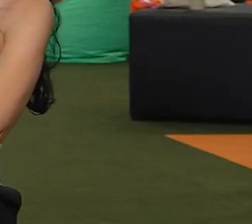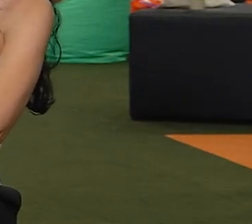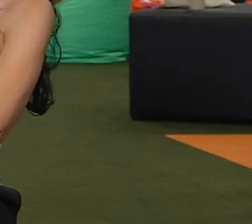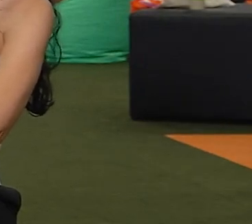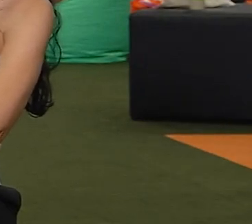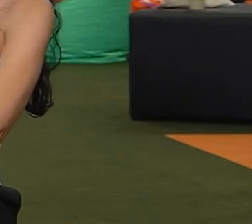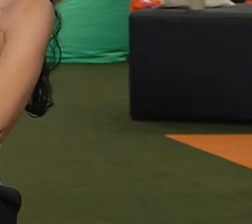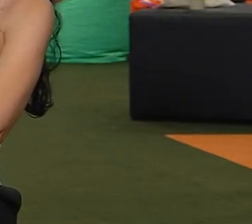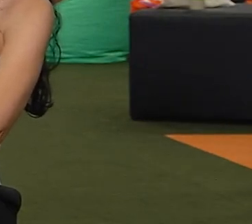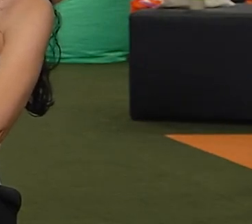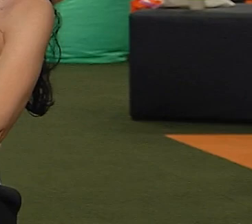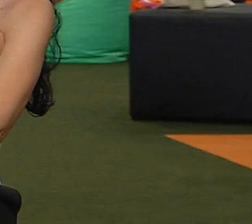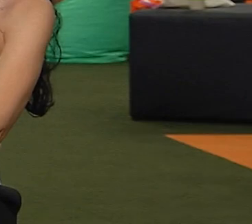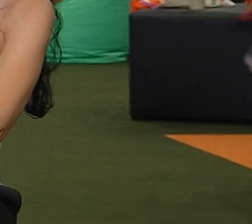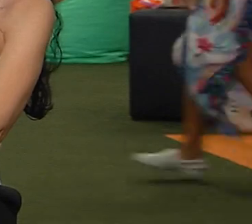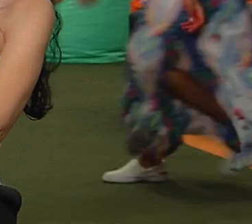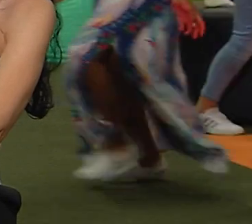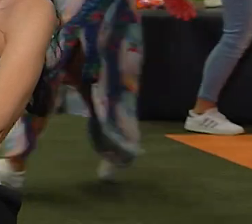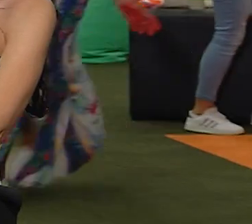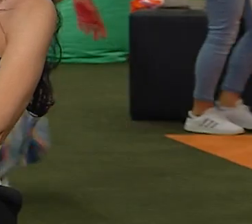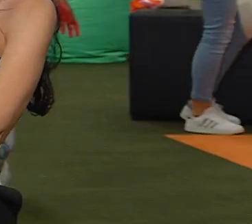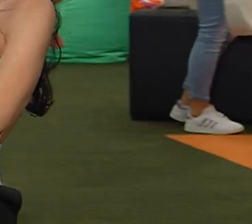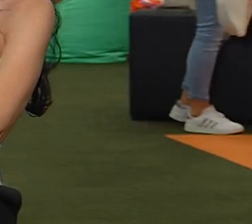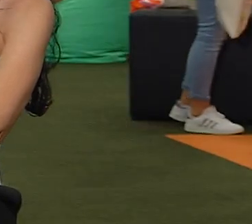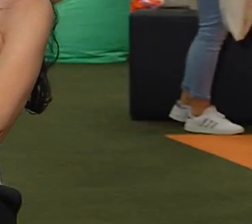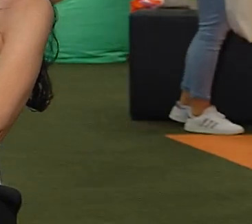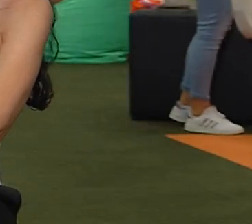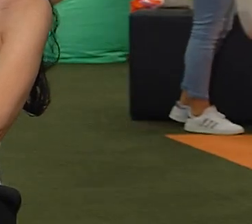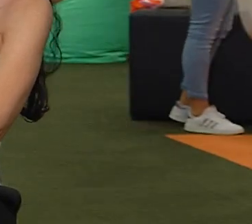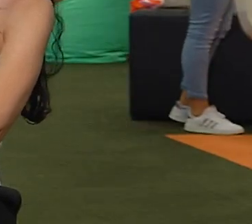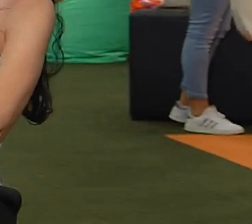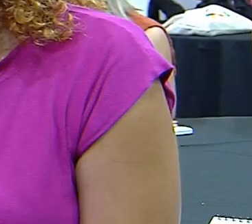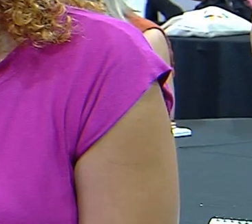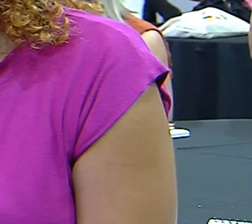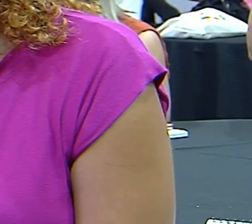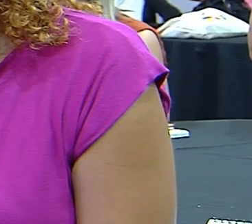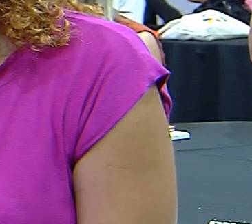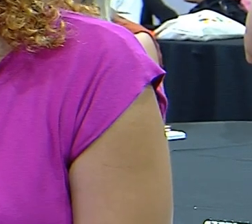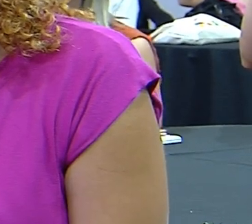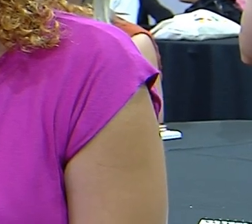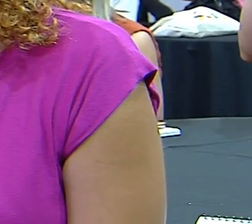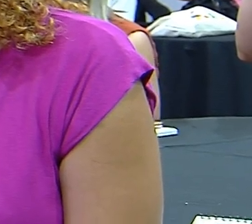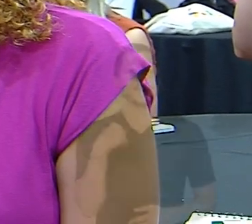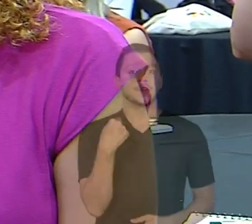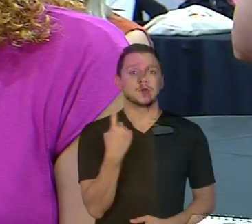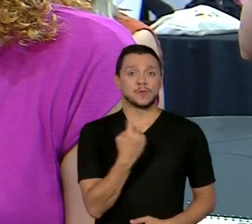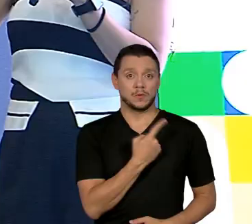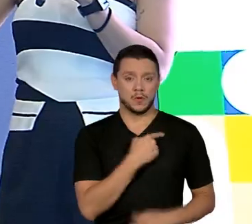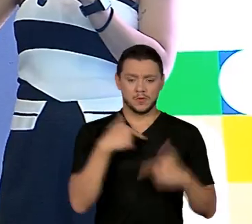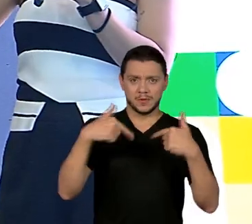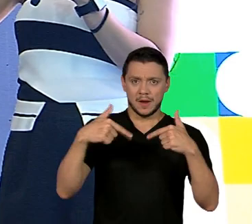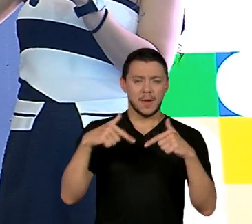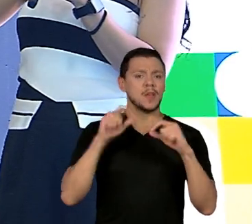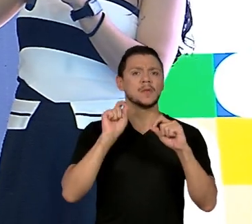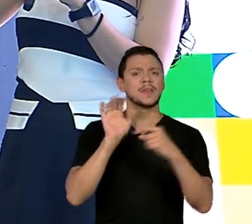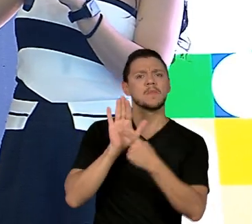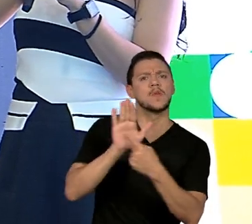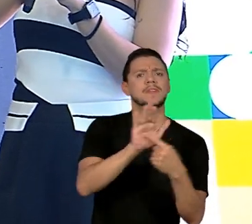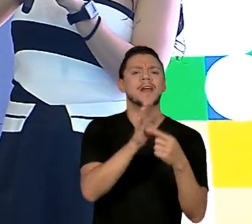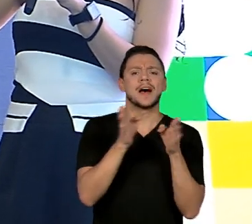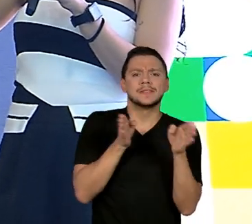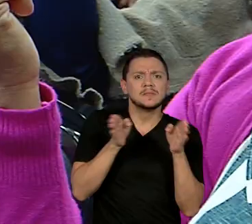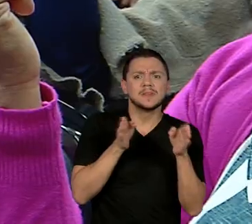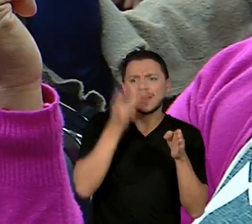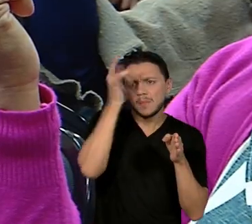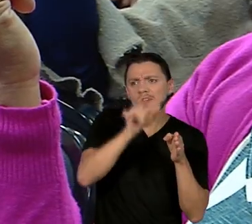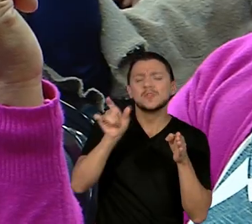pública, ela tem esse trabalho, ela se preocupa com o trabalho social. E aí o nosso trabalho é trazer acessibilidade para aqueles que estão